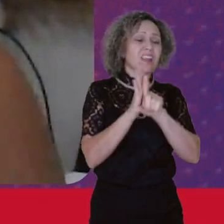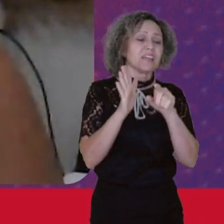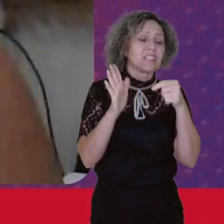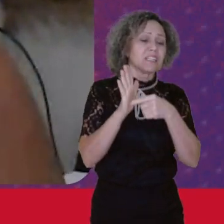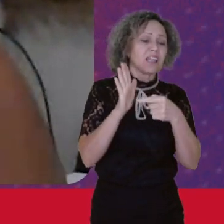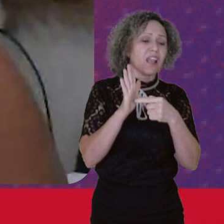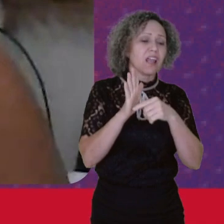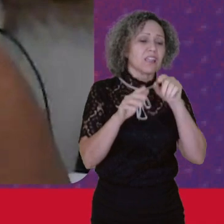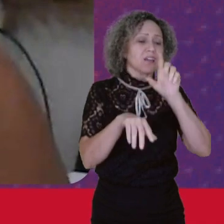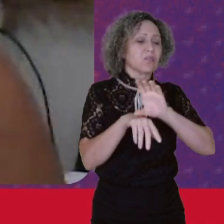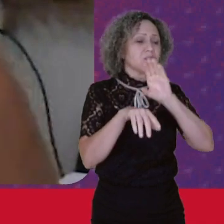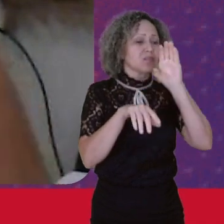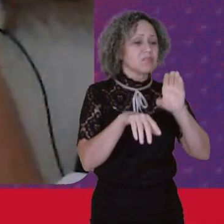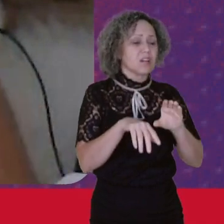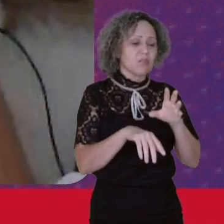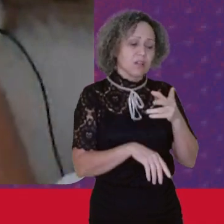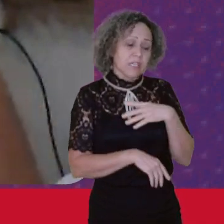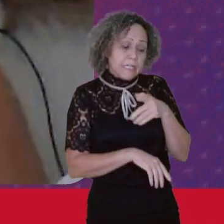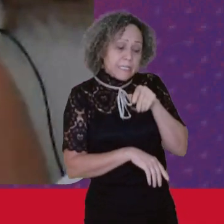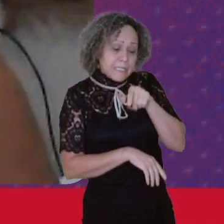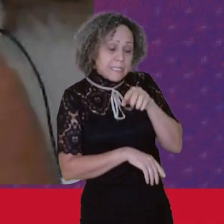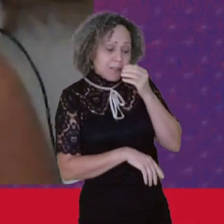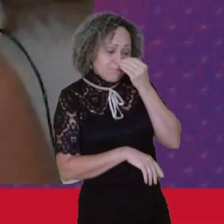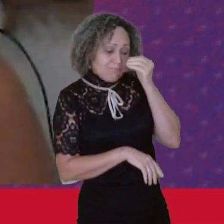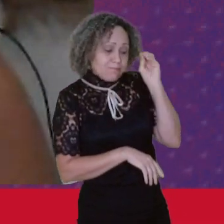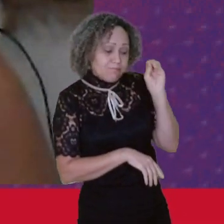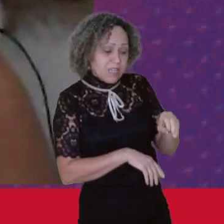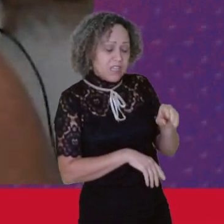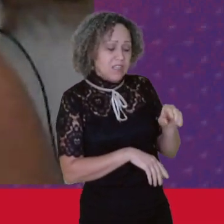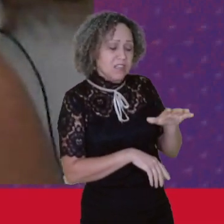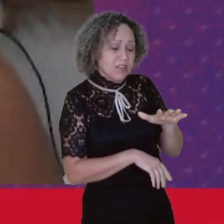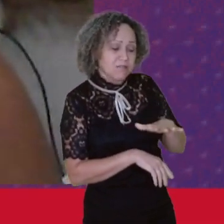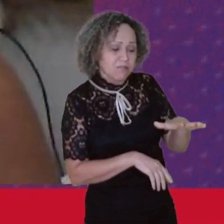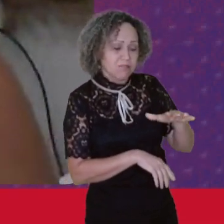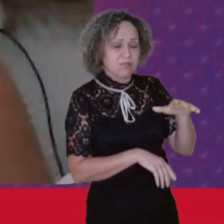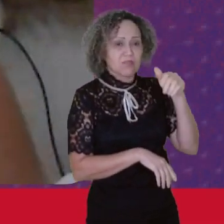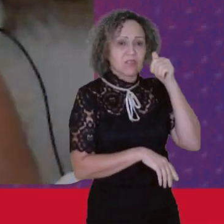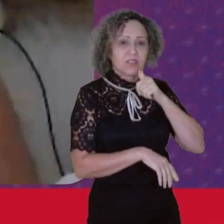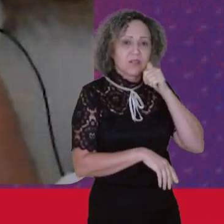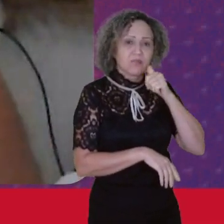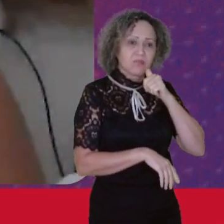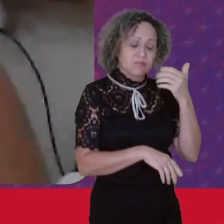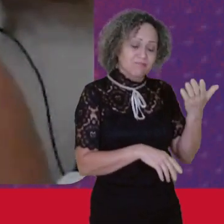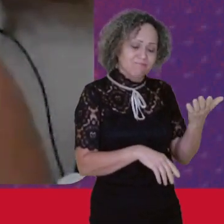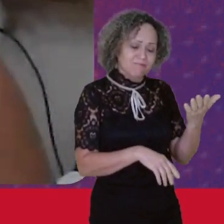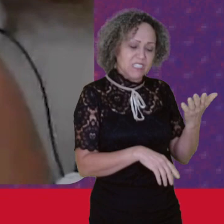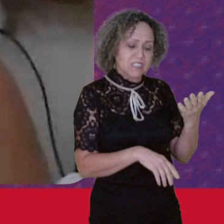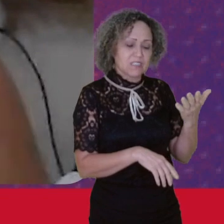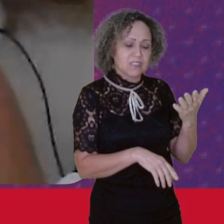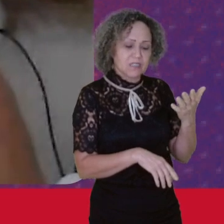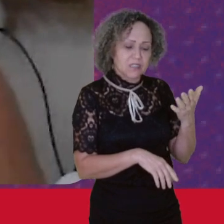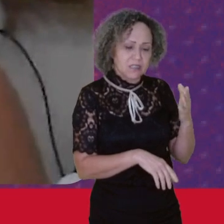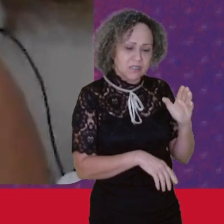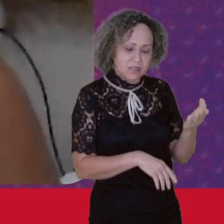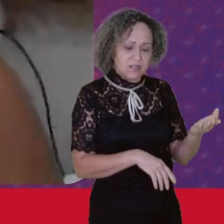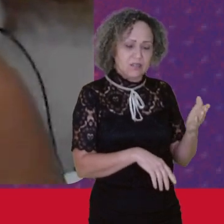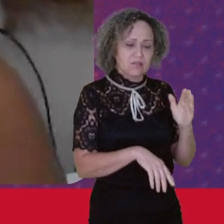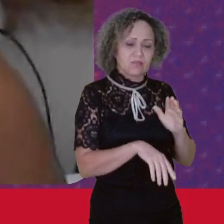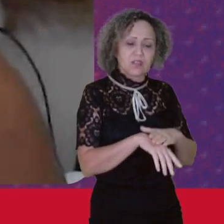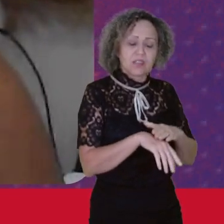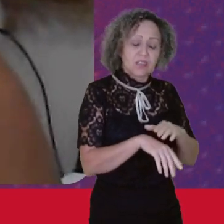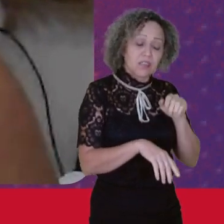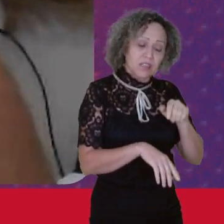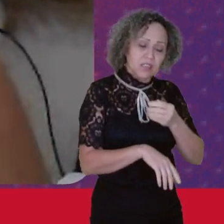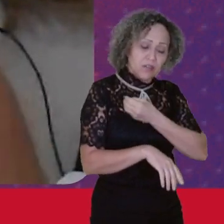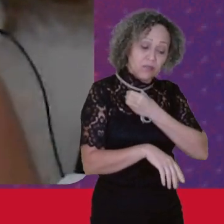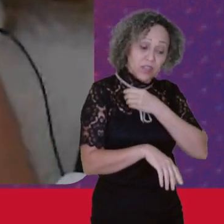realidade Material Da condição De produção E reprodução Da vida No campo Inclusive Do próprio processo